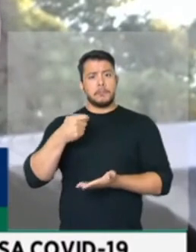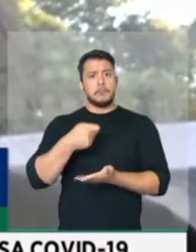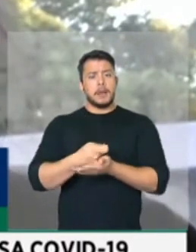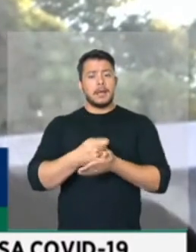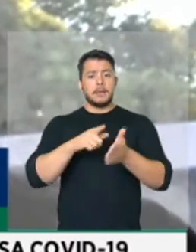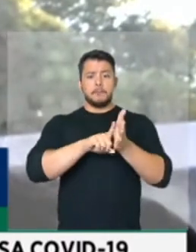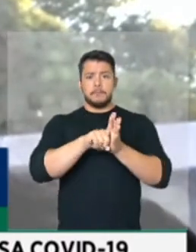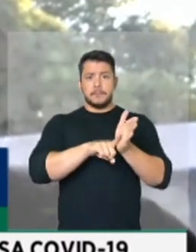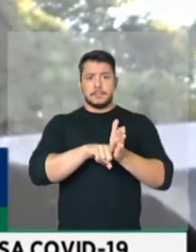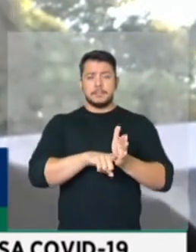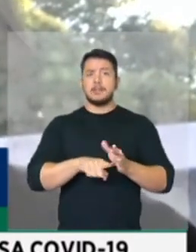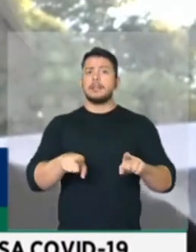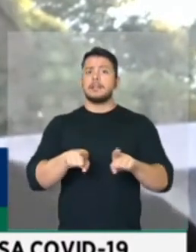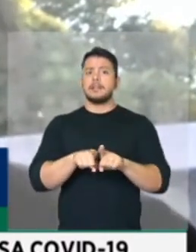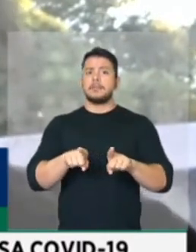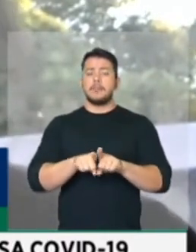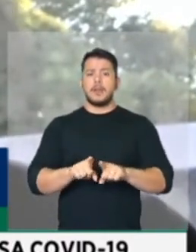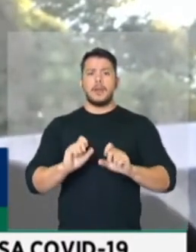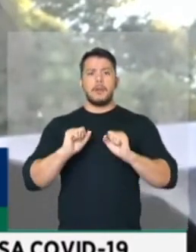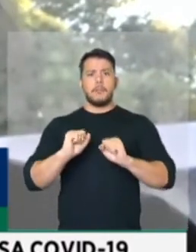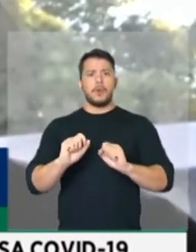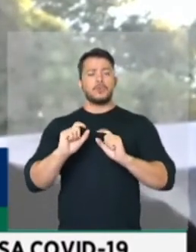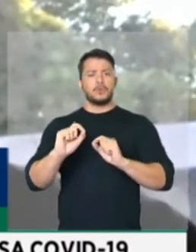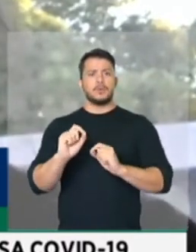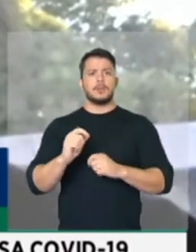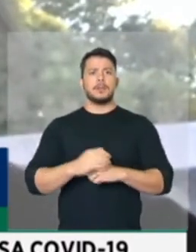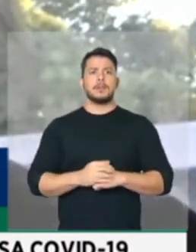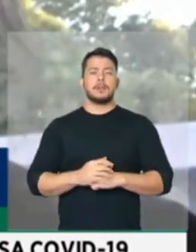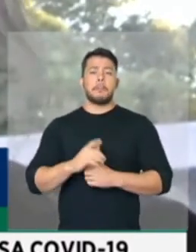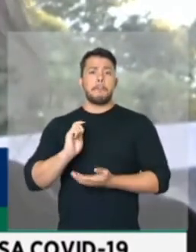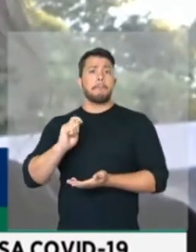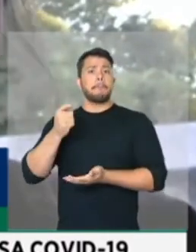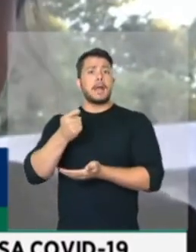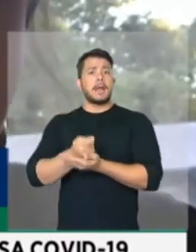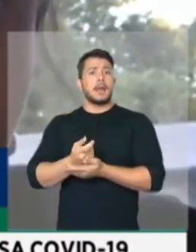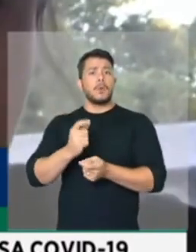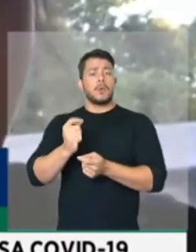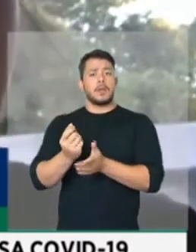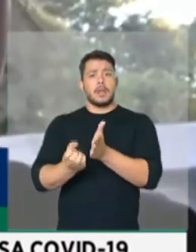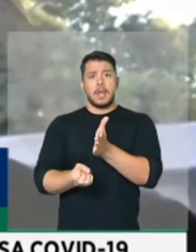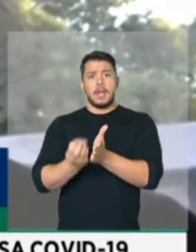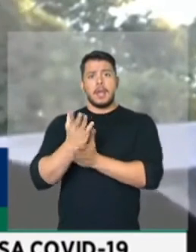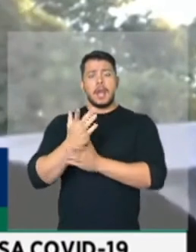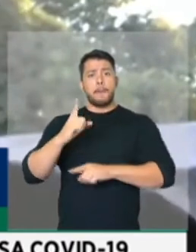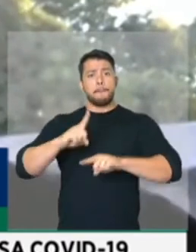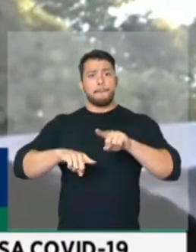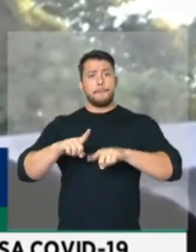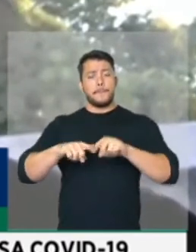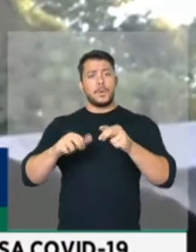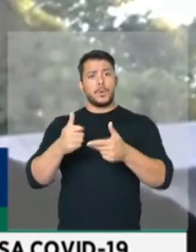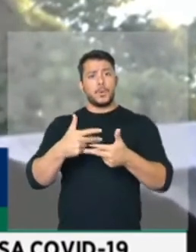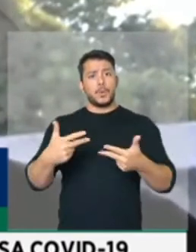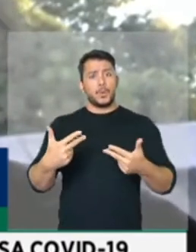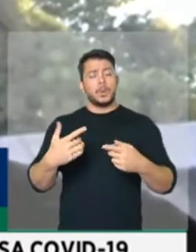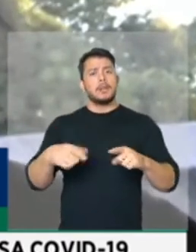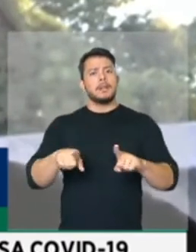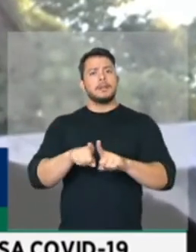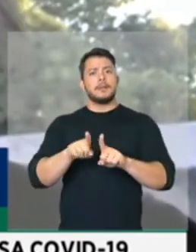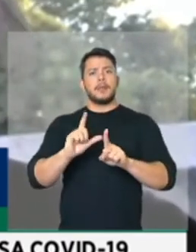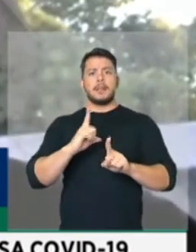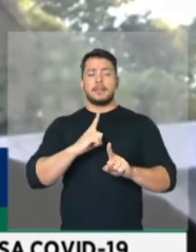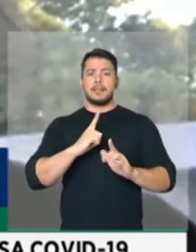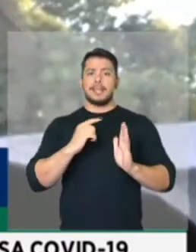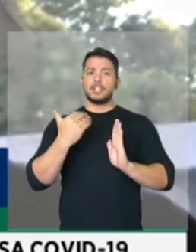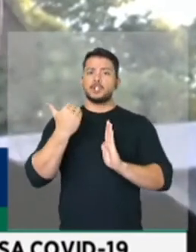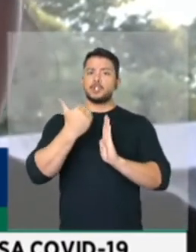o projeto também prevê que elas poderão puxar o desenvolvimento de produtos. E, ainda por cima, o projeto prevê desconto no imposto de